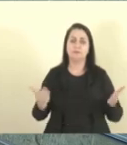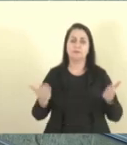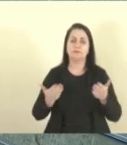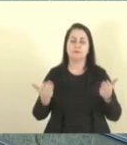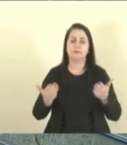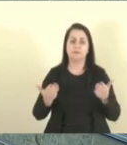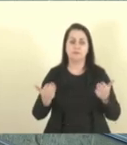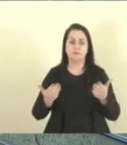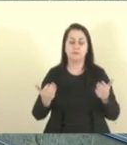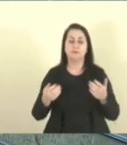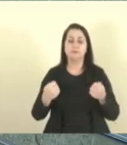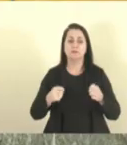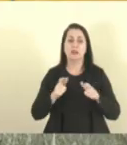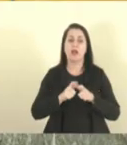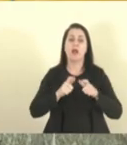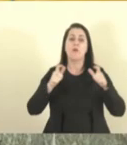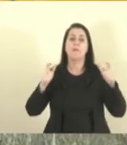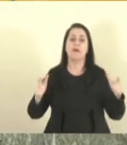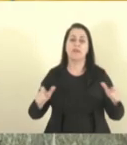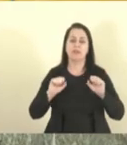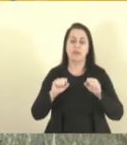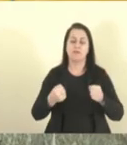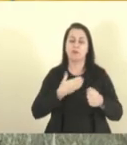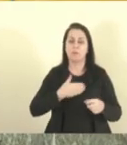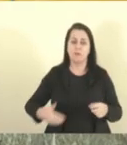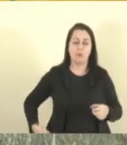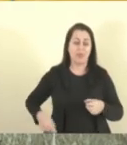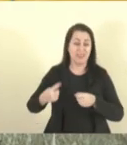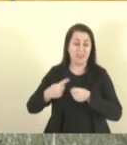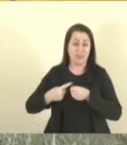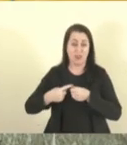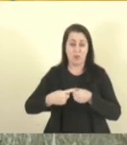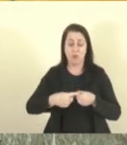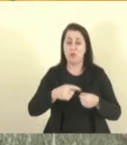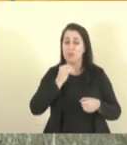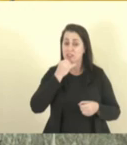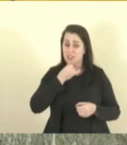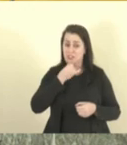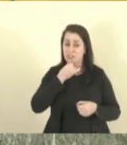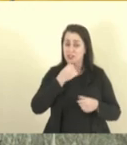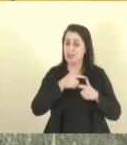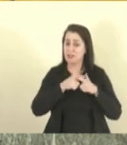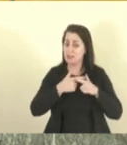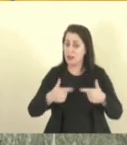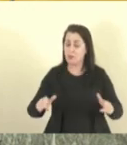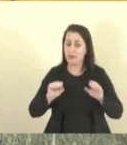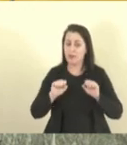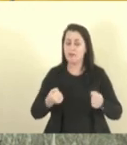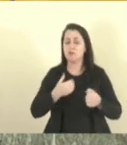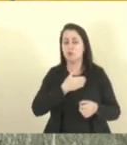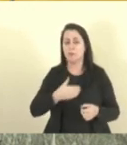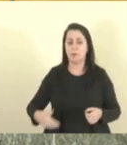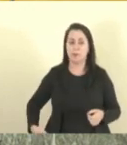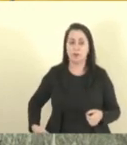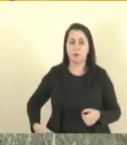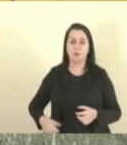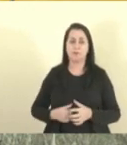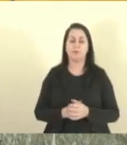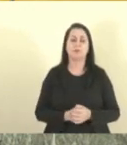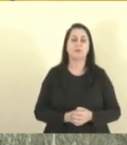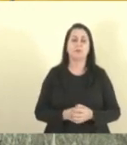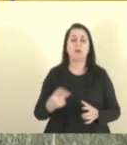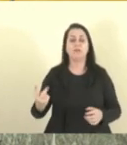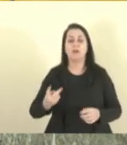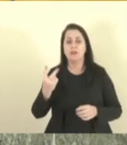o quadro, dos defensores públicos, que o interior do estado, a situação está lamentável, sem defensores públicos, e com relação à